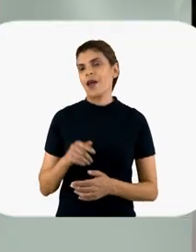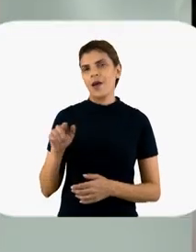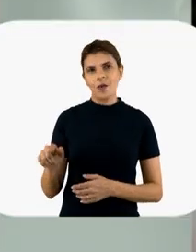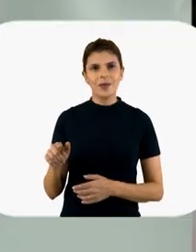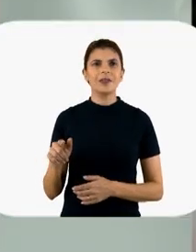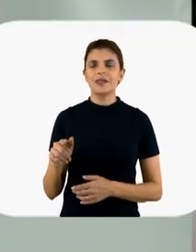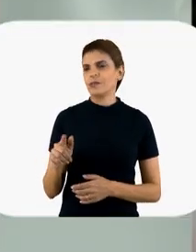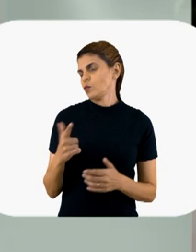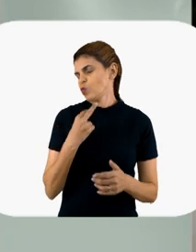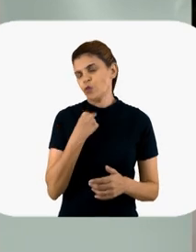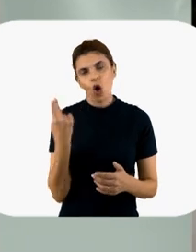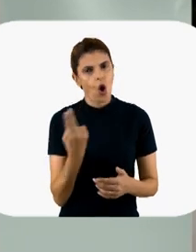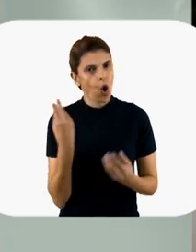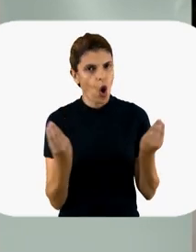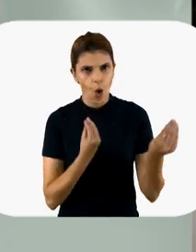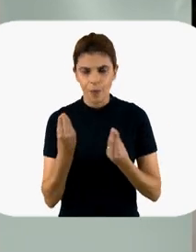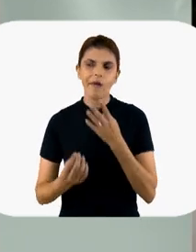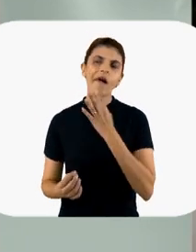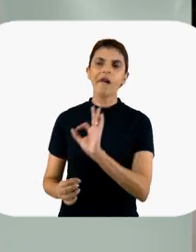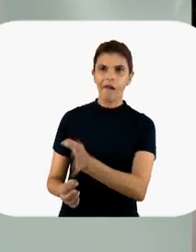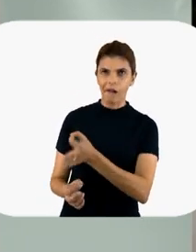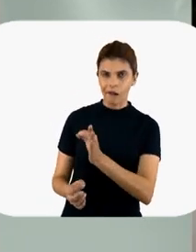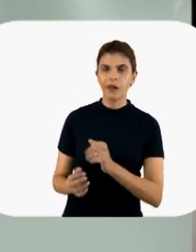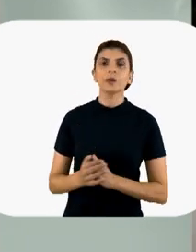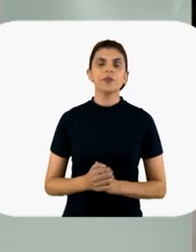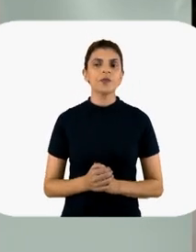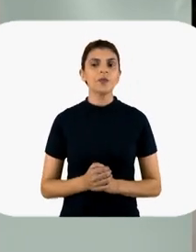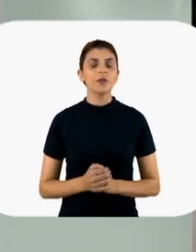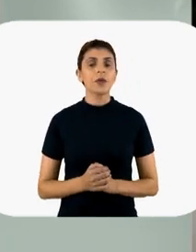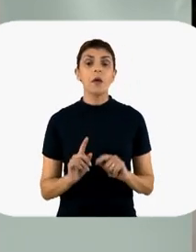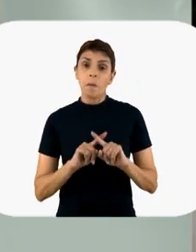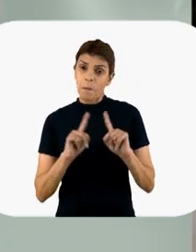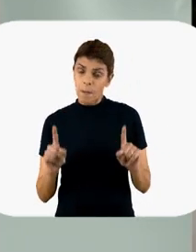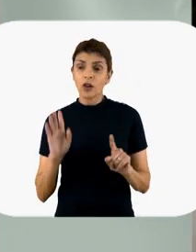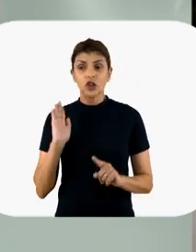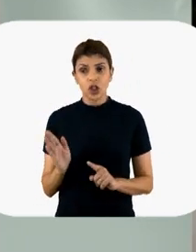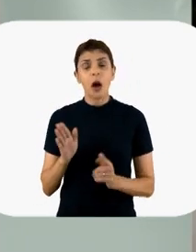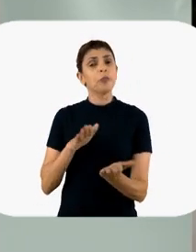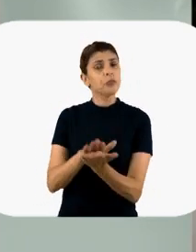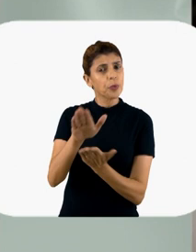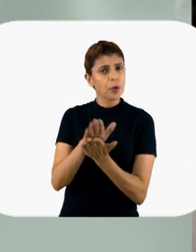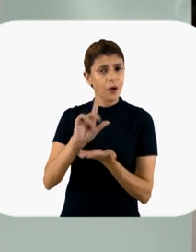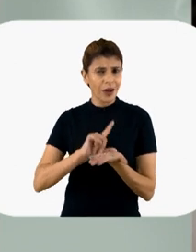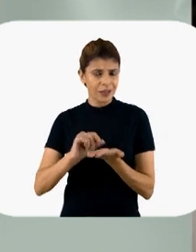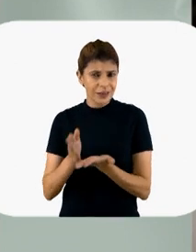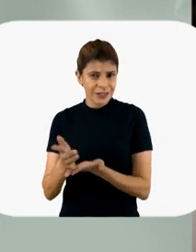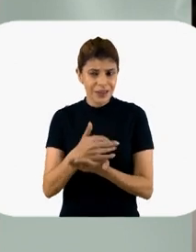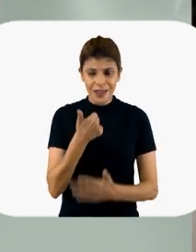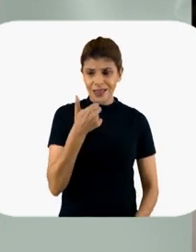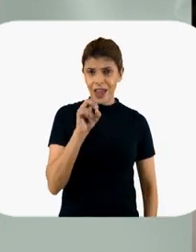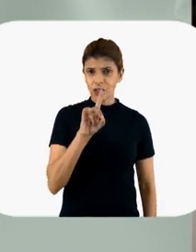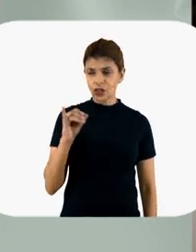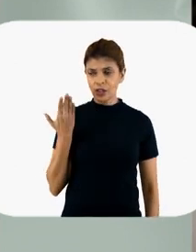Se a está falando em VNI, já não tem como, né? É, é. Mas tem um dado que foi publicado, se não engano,